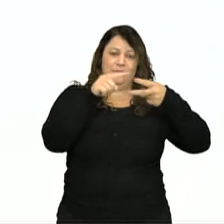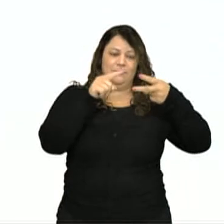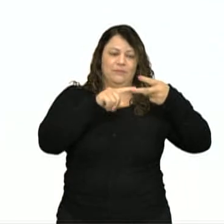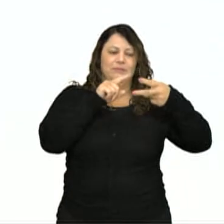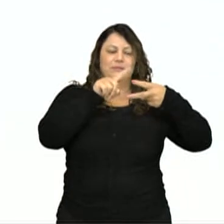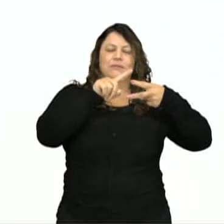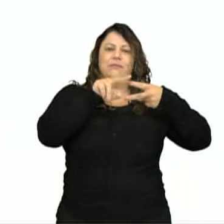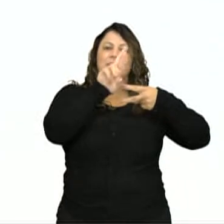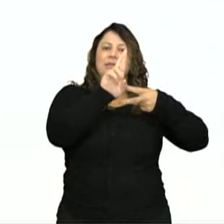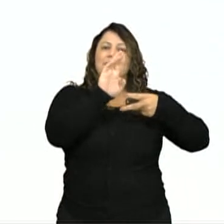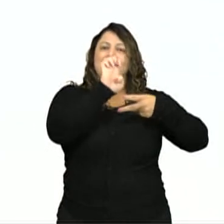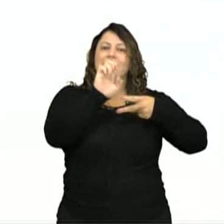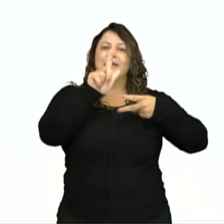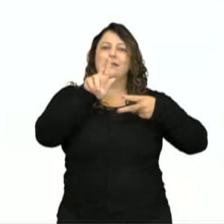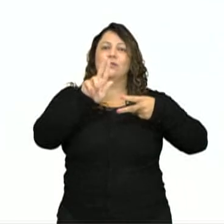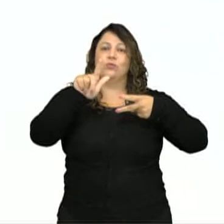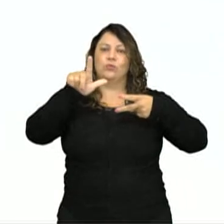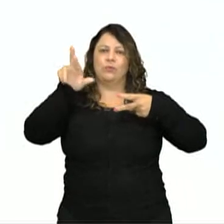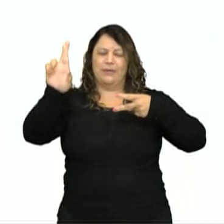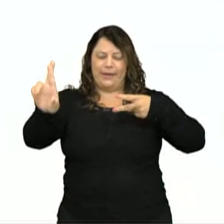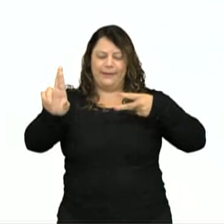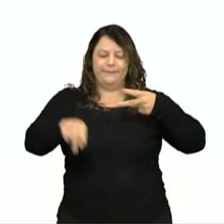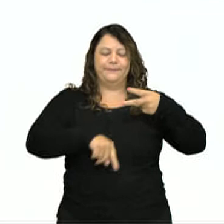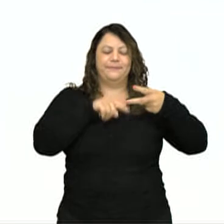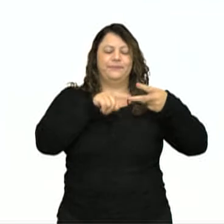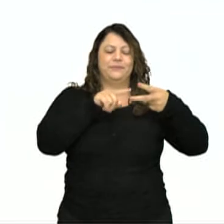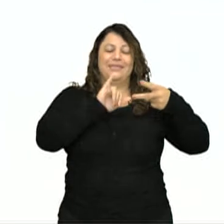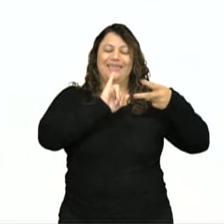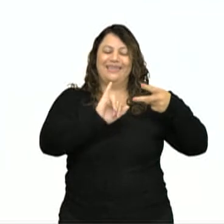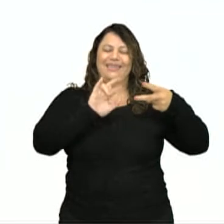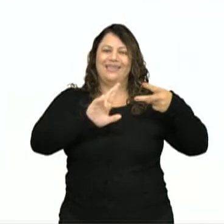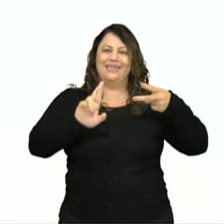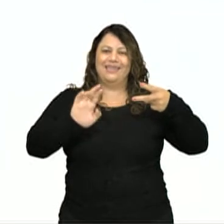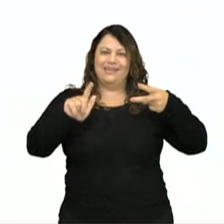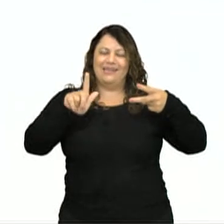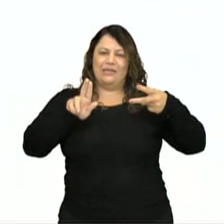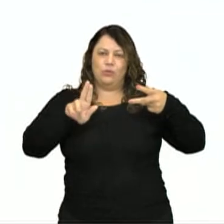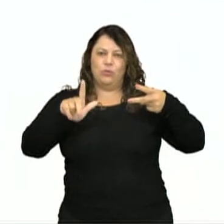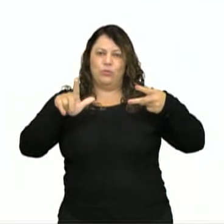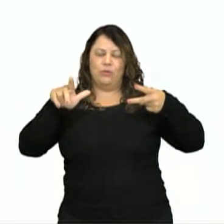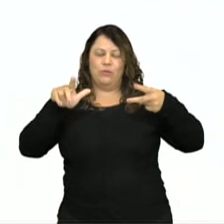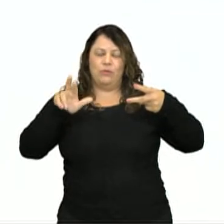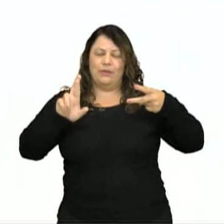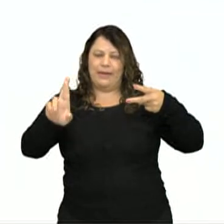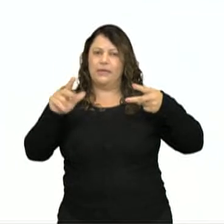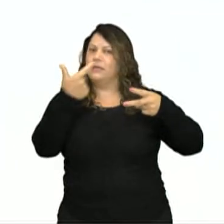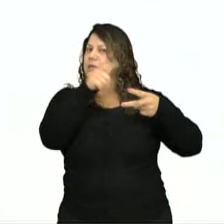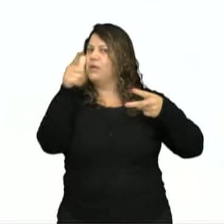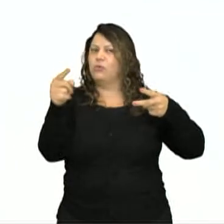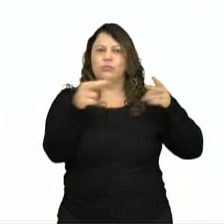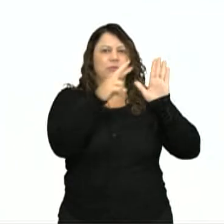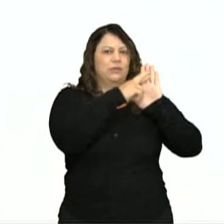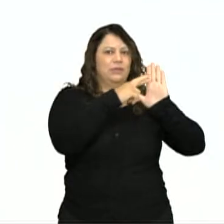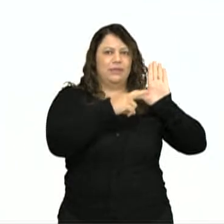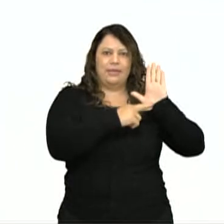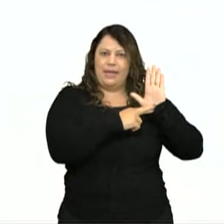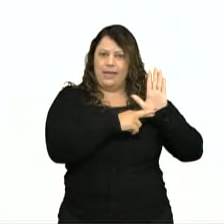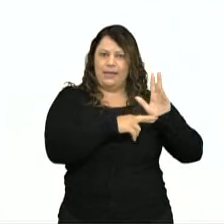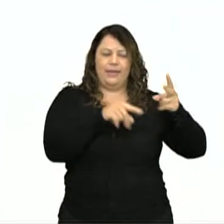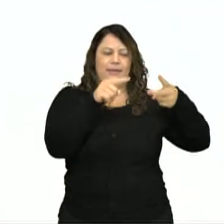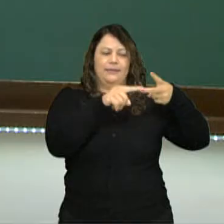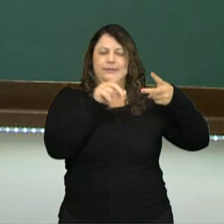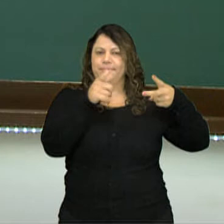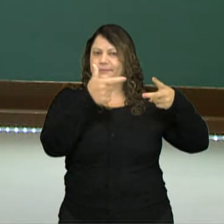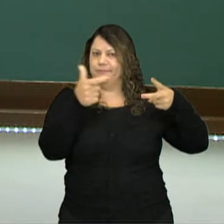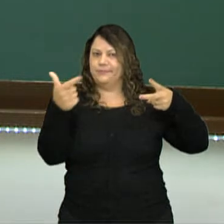irregulares. Os irregulares, como o nome diz, não seguem uma regra. Então, cada um tem uma forma